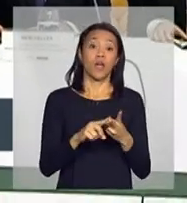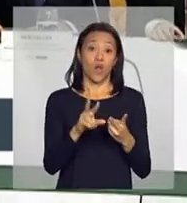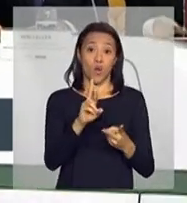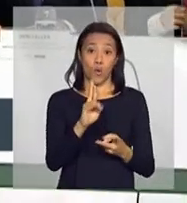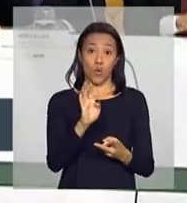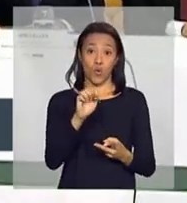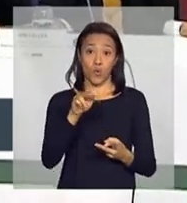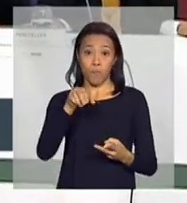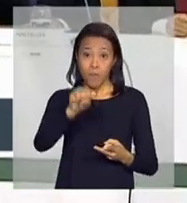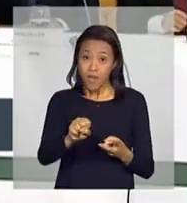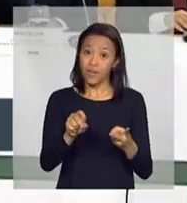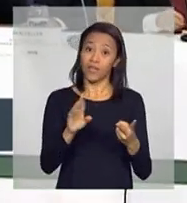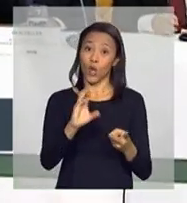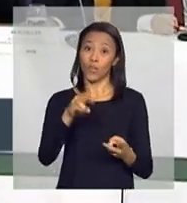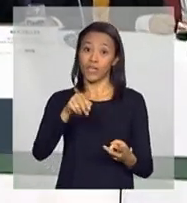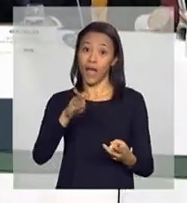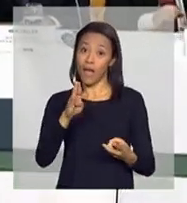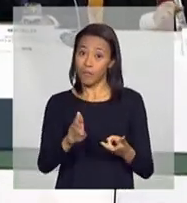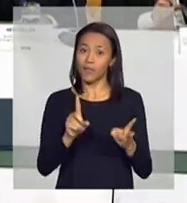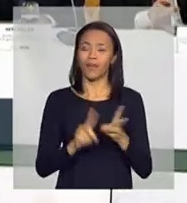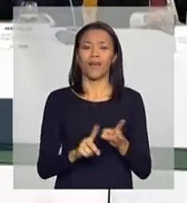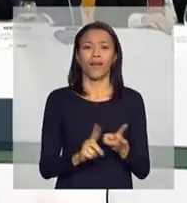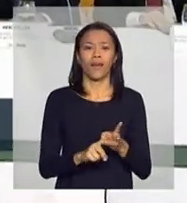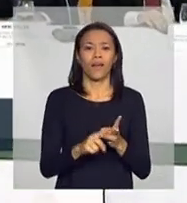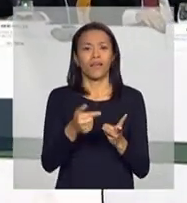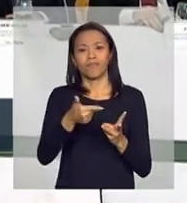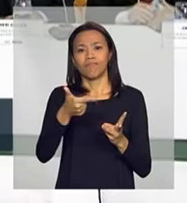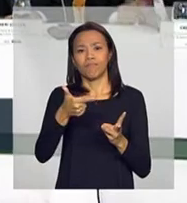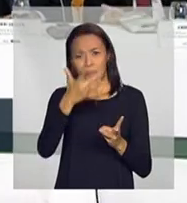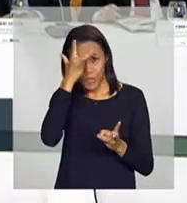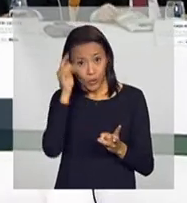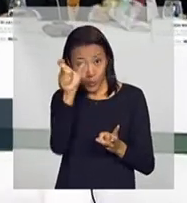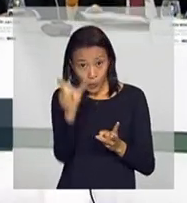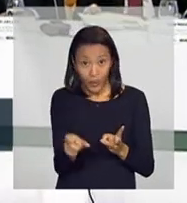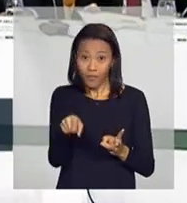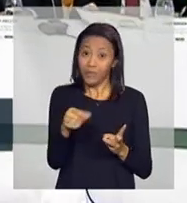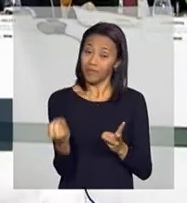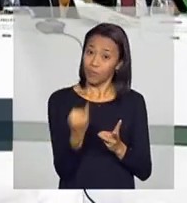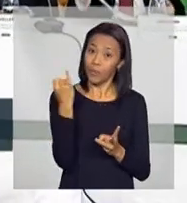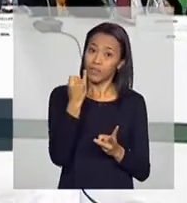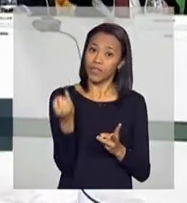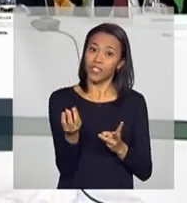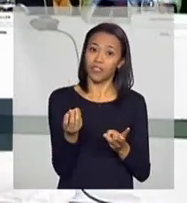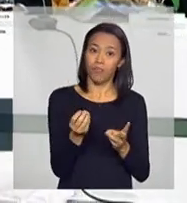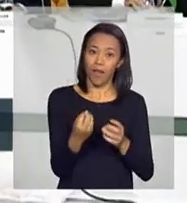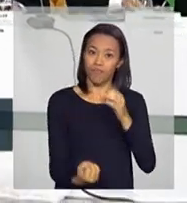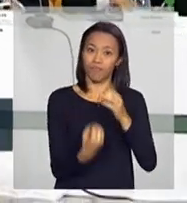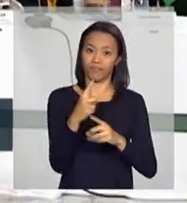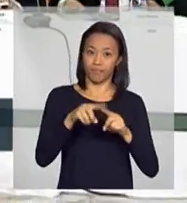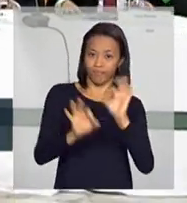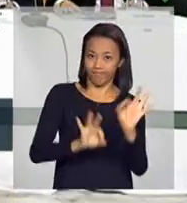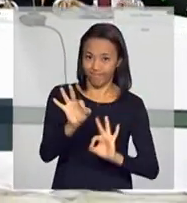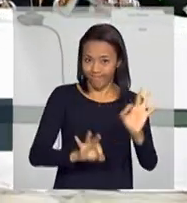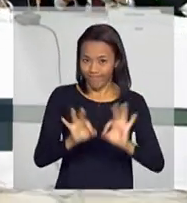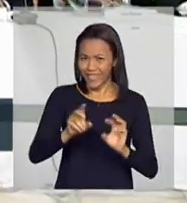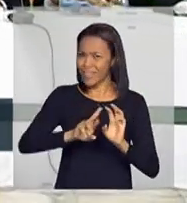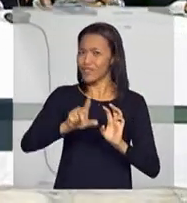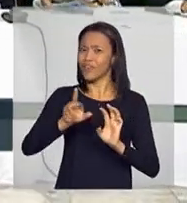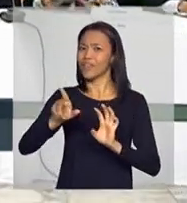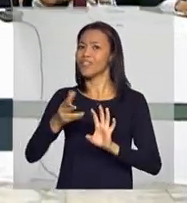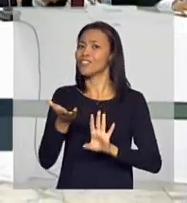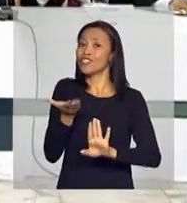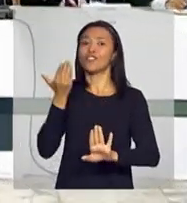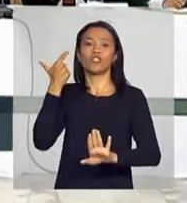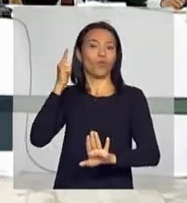Rubens da Conab, ao Eino, que foi fundamental esse plano, vocês podem verificar que é diferente dos outros. Nós temos